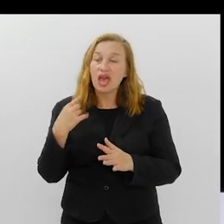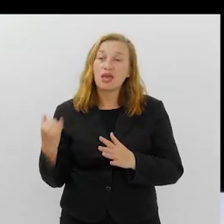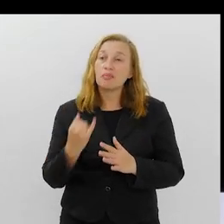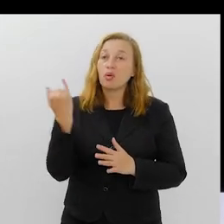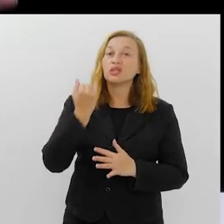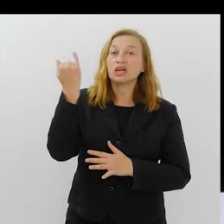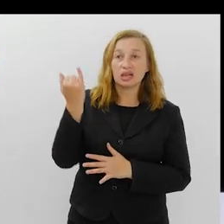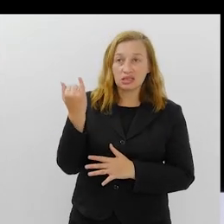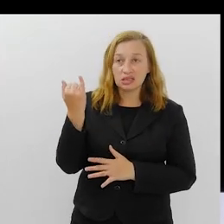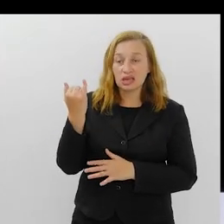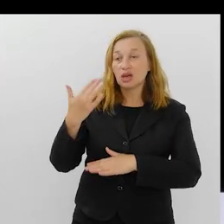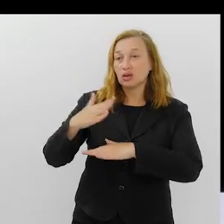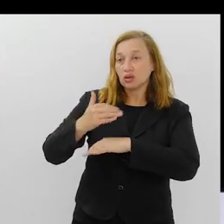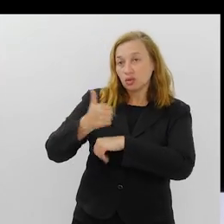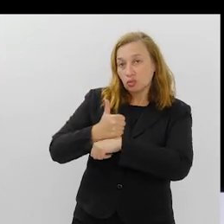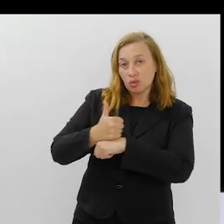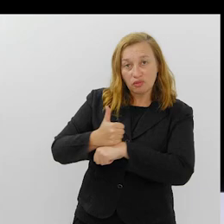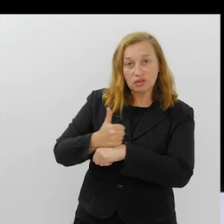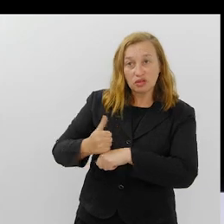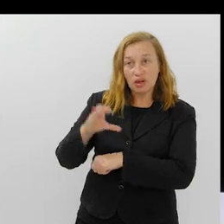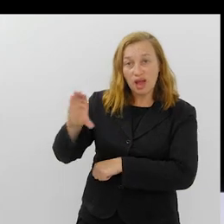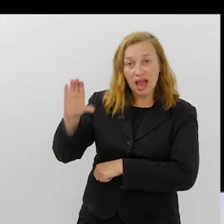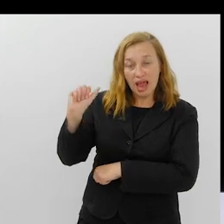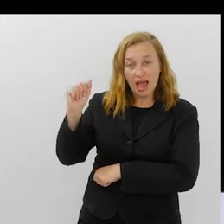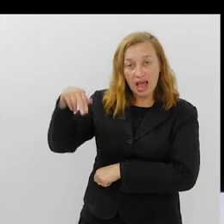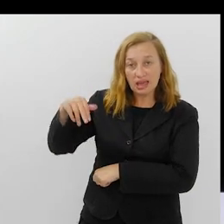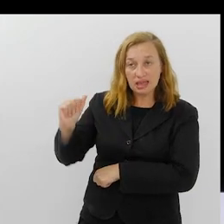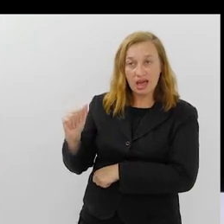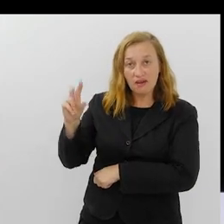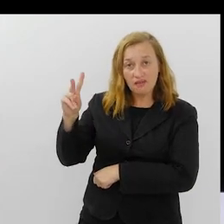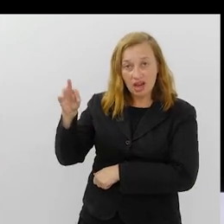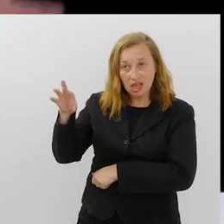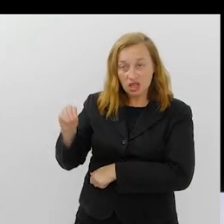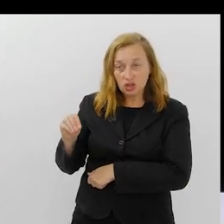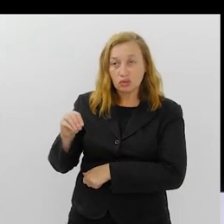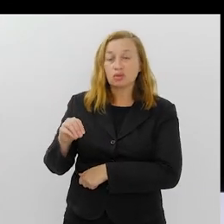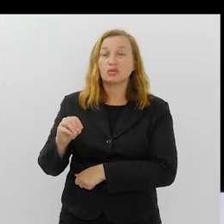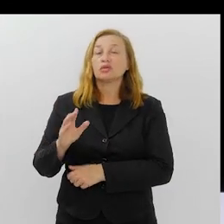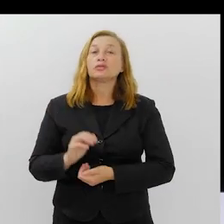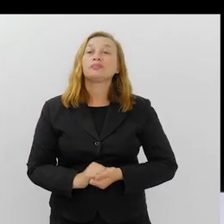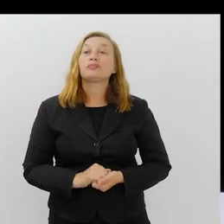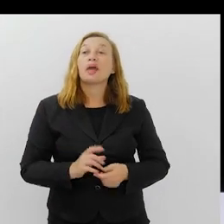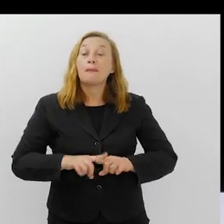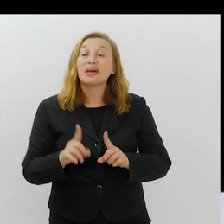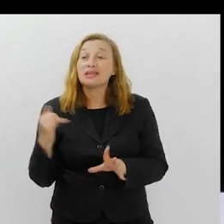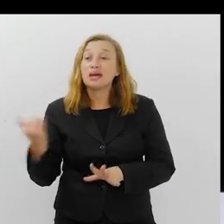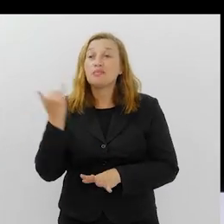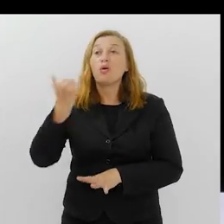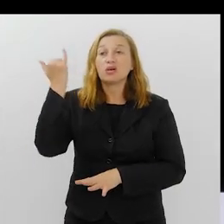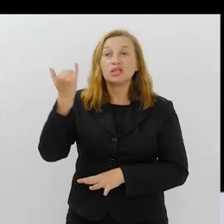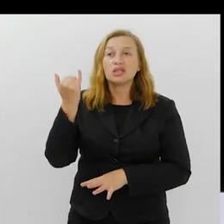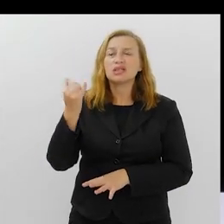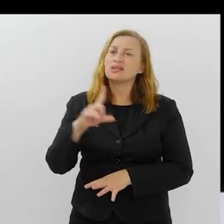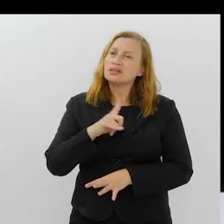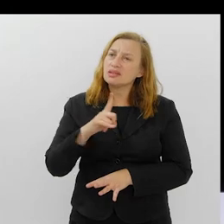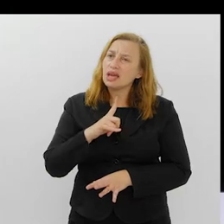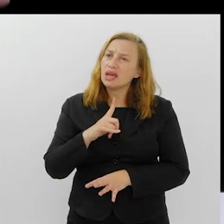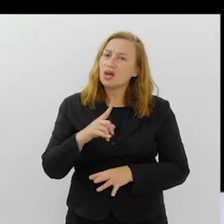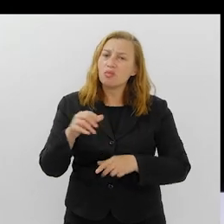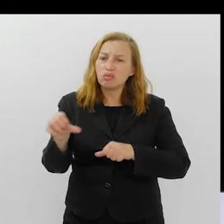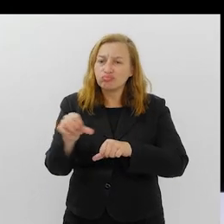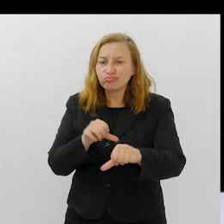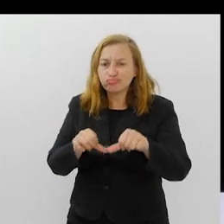dos carnavalescos. Isso já está, imagino que ele já esteja mais ou menos difundido. Mas a importância de haver uma